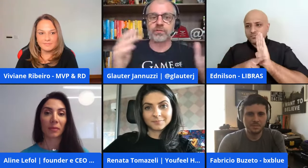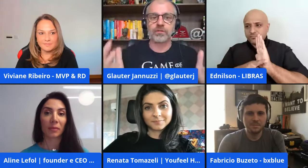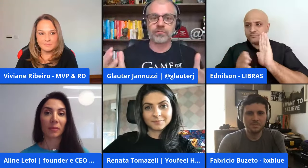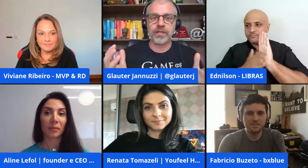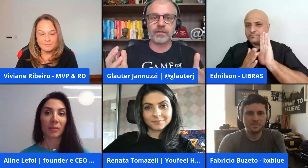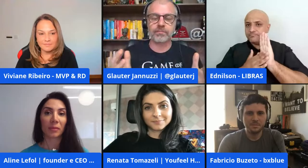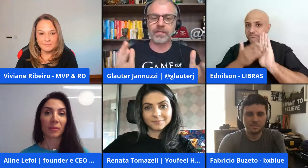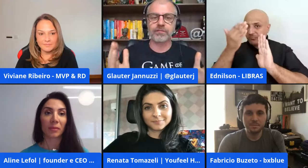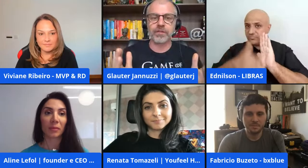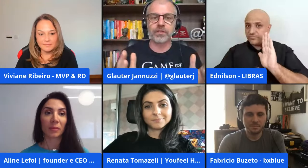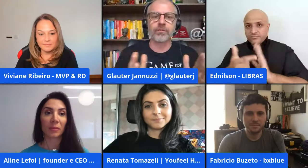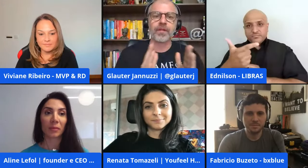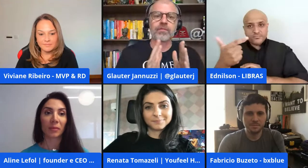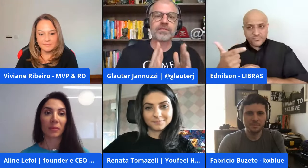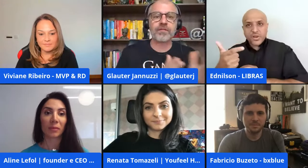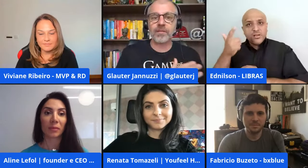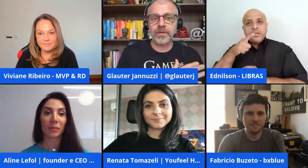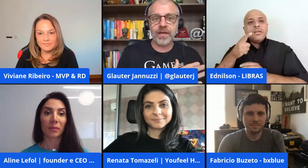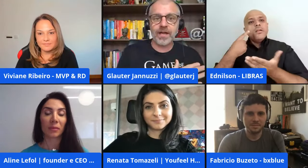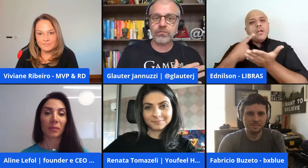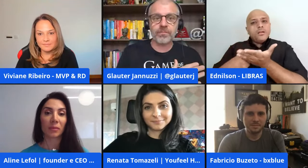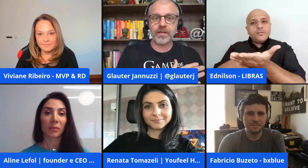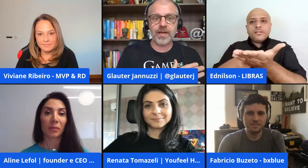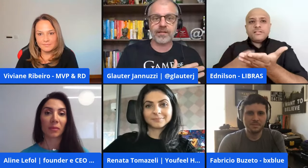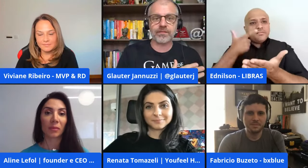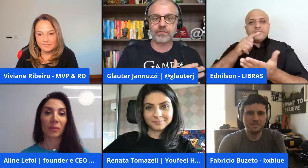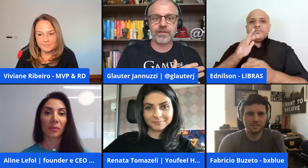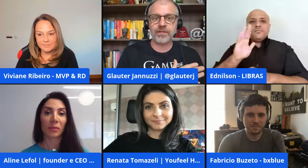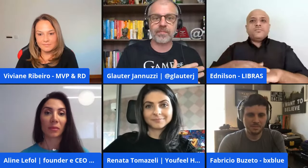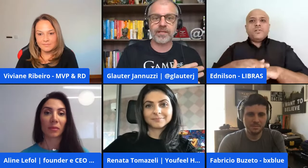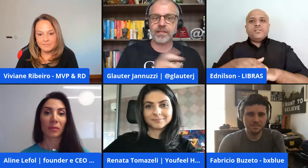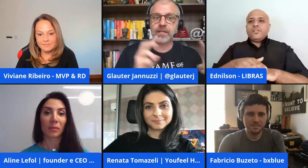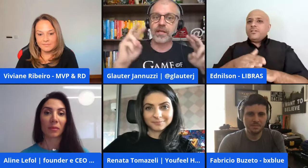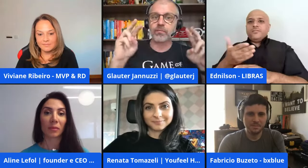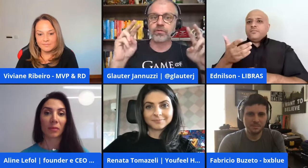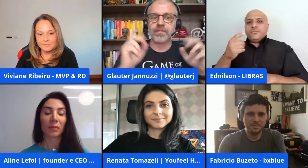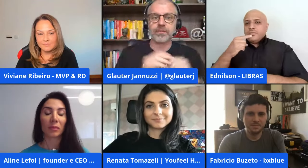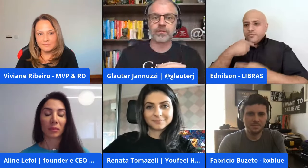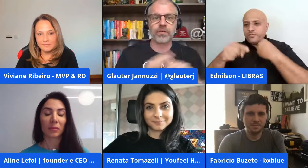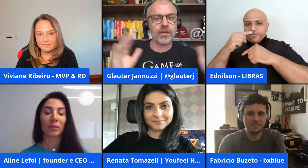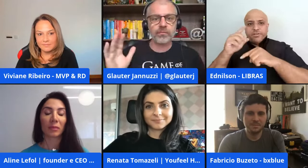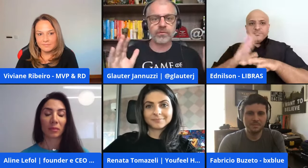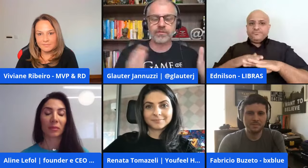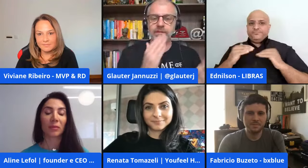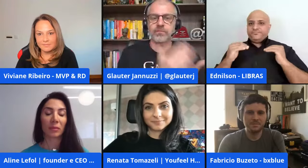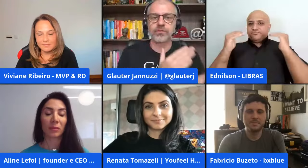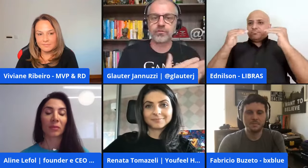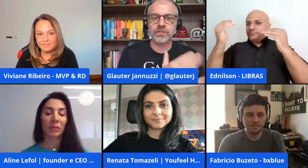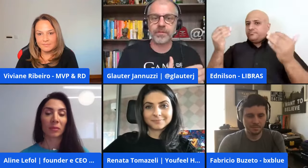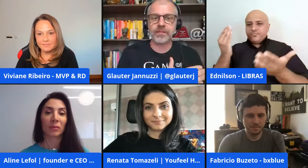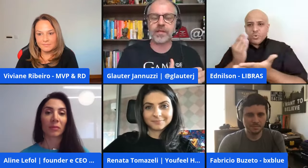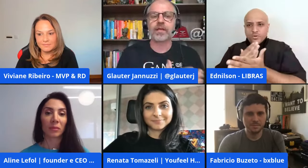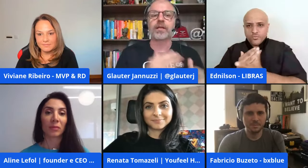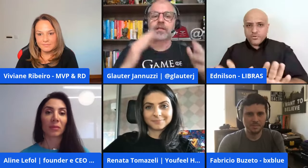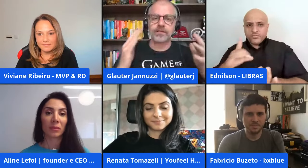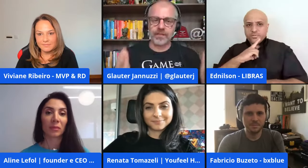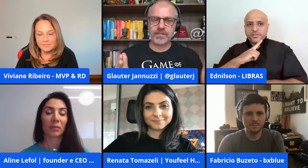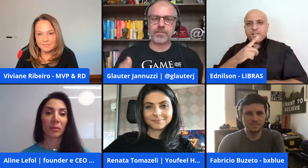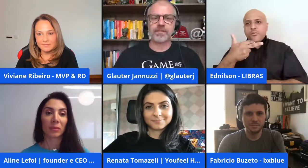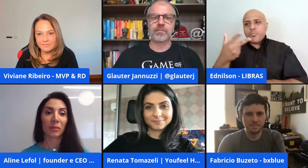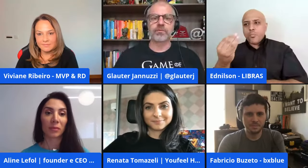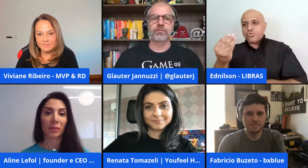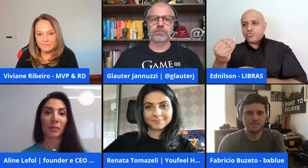de repente ou que você não tem bem definido você vai virar empregado ou empregada você não vai virar mais aquele glamour de ser empreendedor acabou você vai ter um monte de coisa para entregar